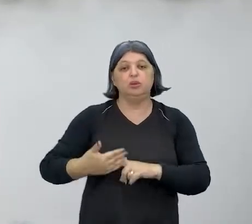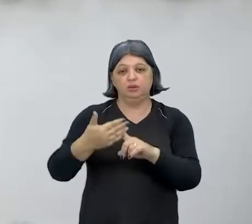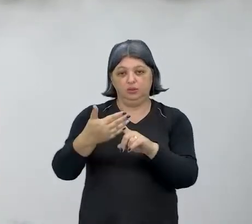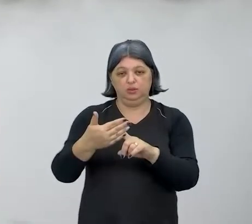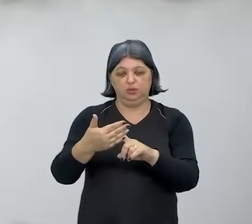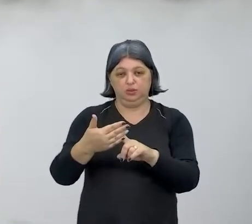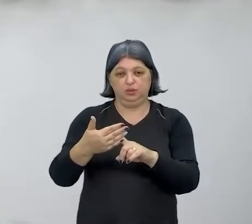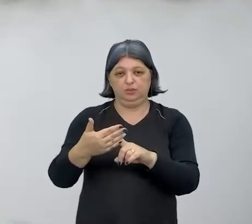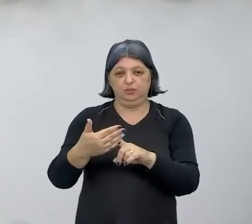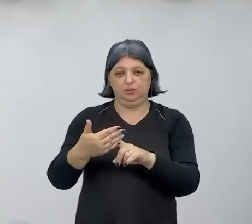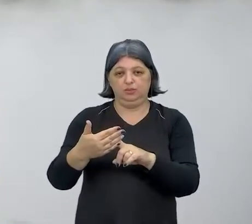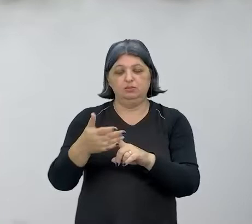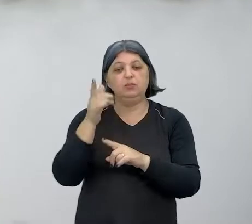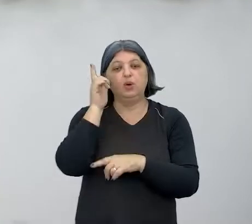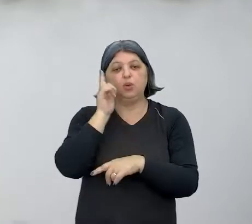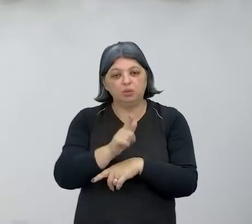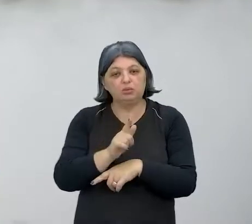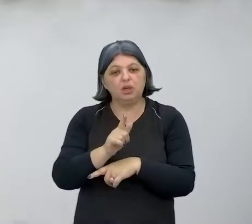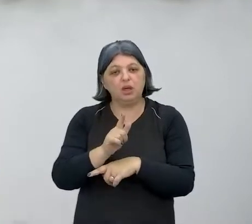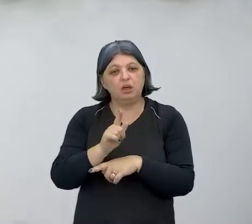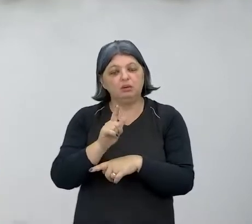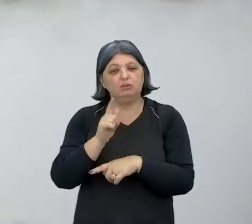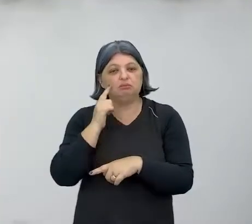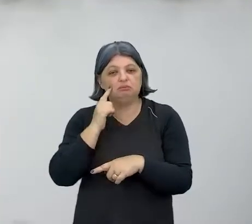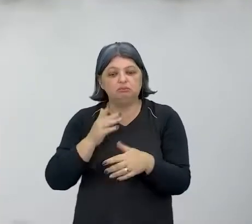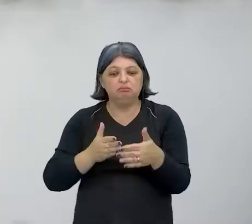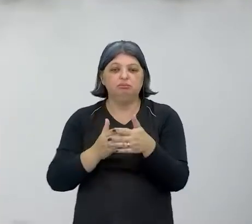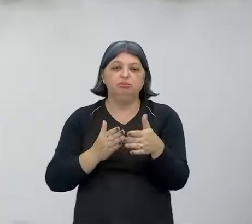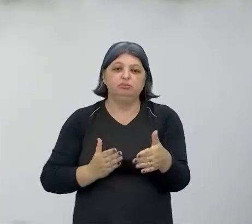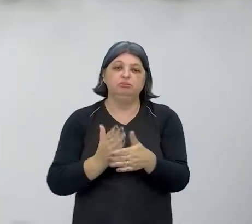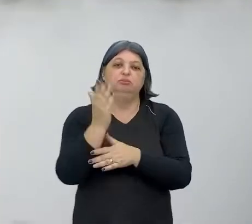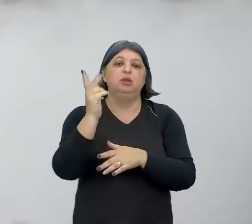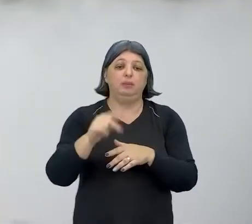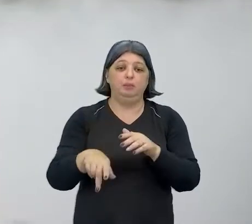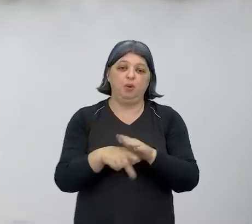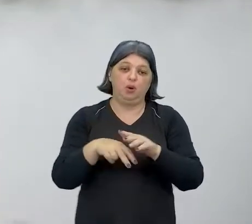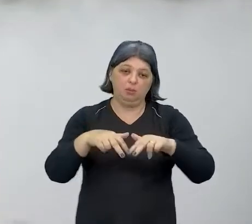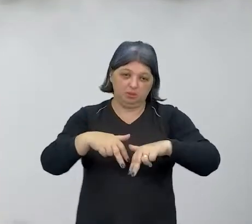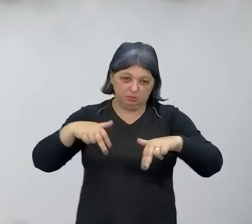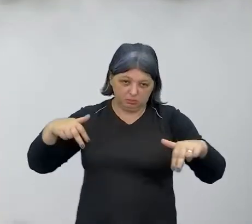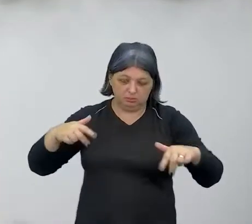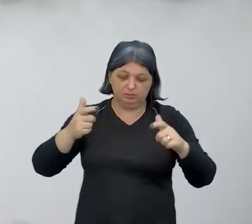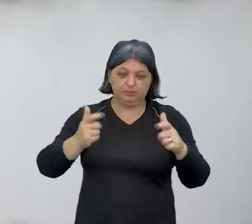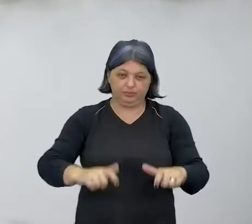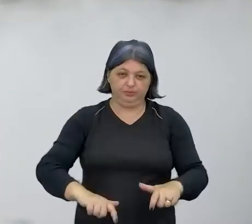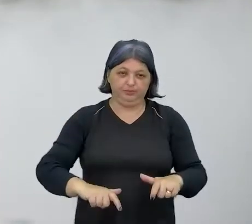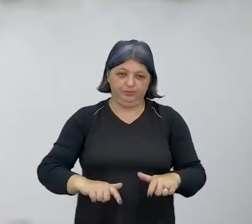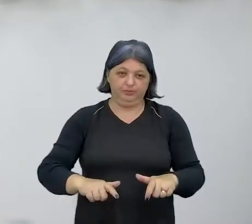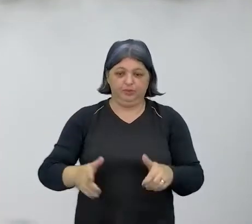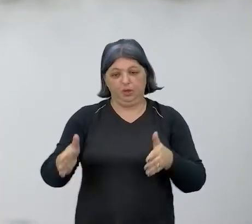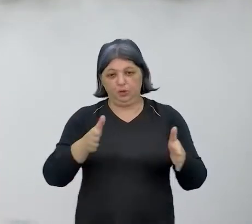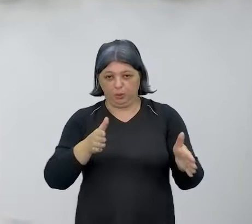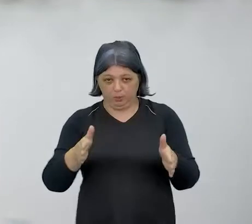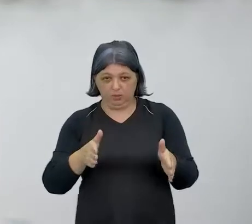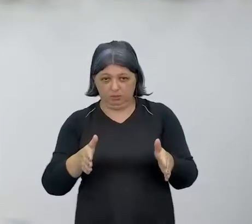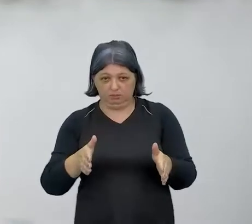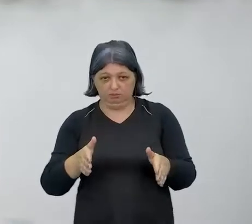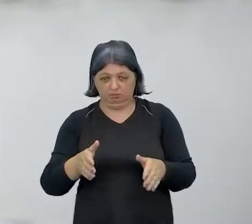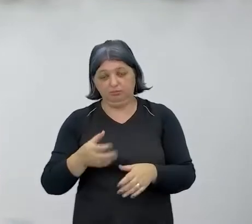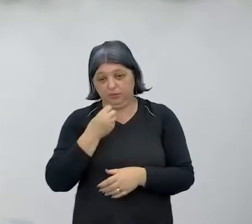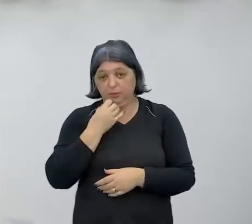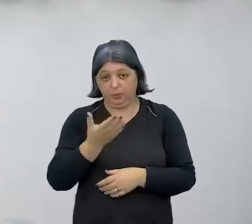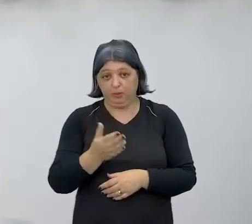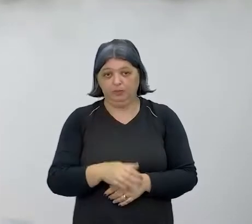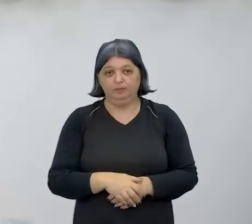consegue enfrentar, que é o distanciamento, tanto geográfico, mas também o temporal. Então, isso foi bom.